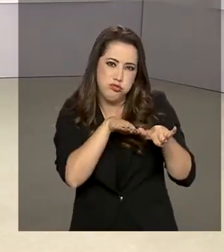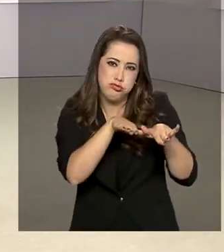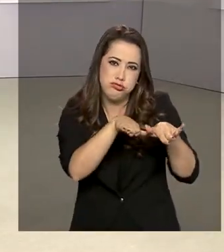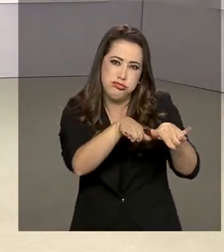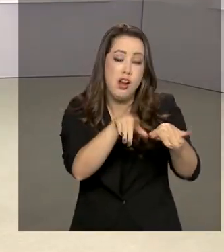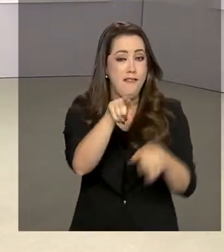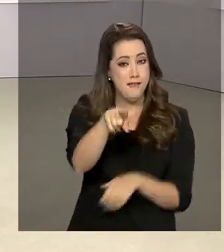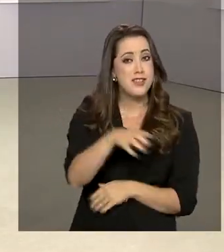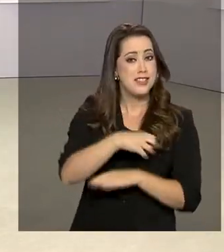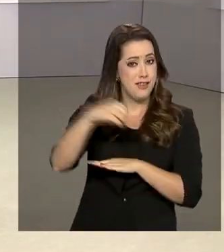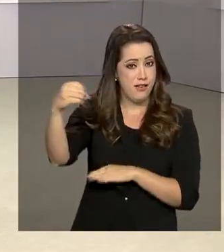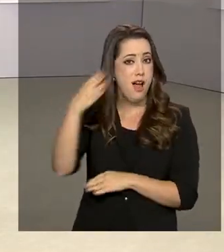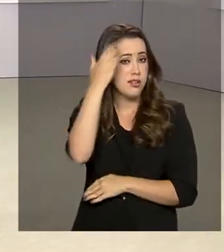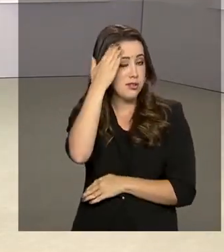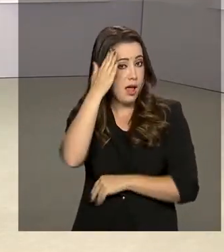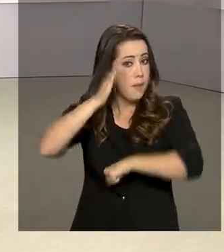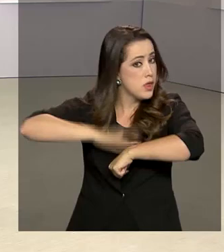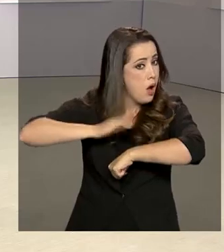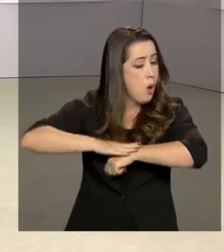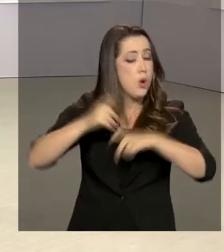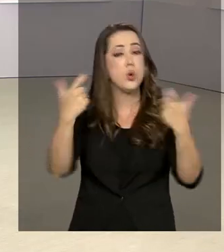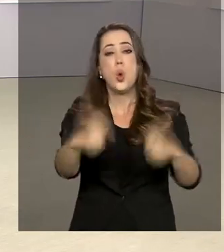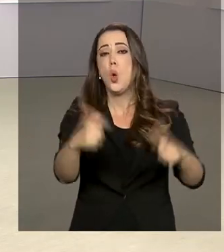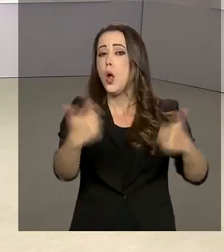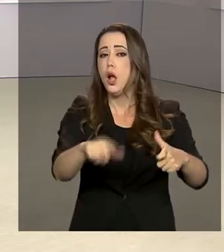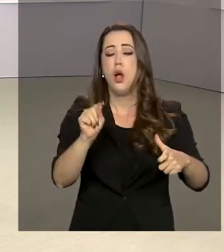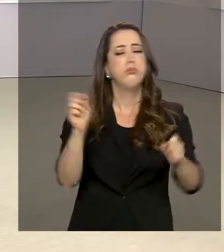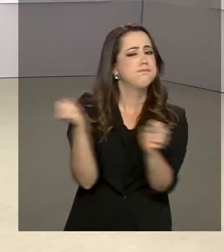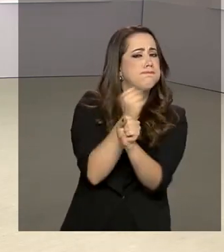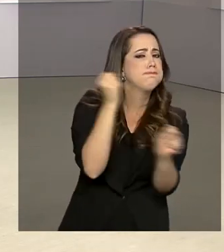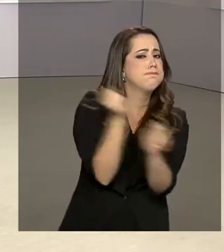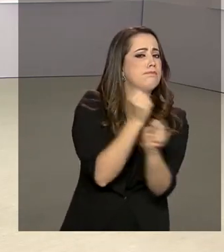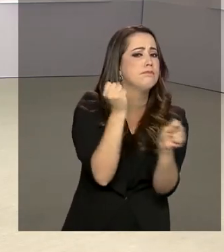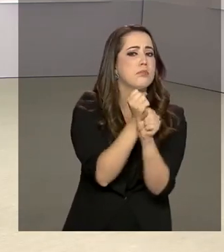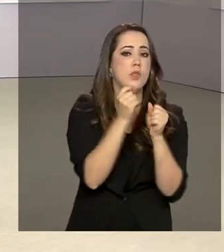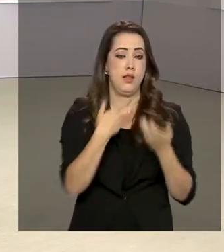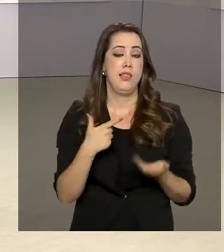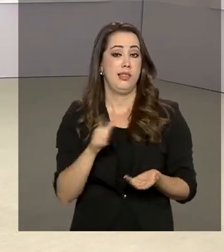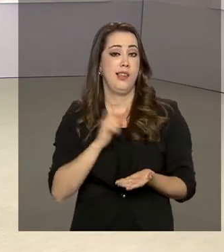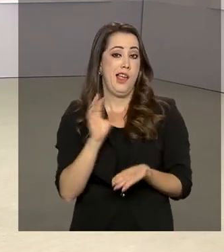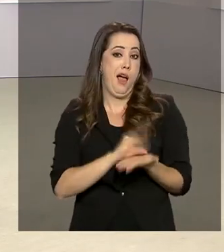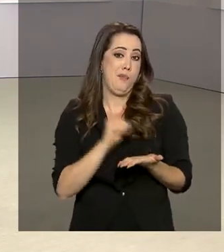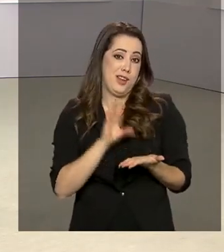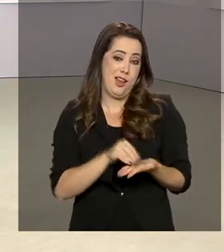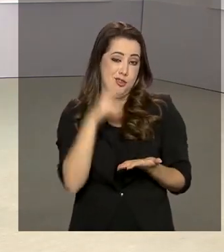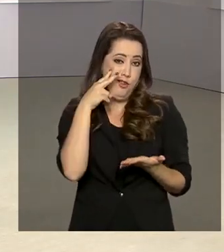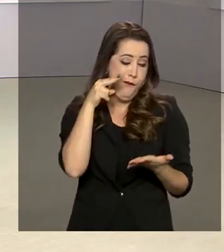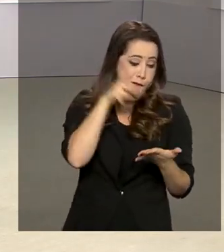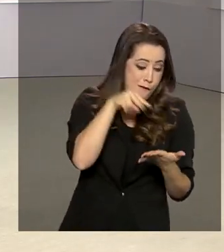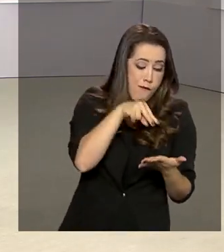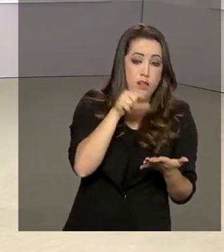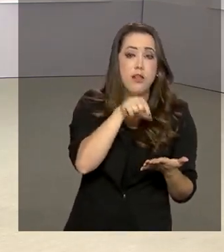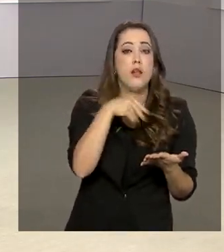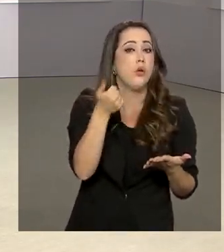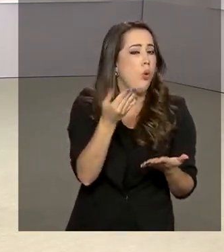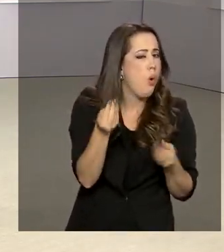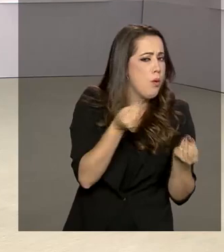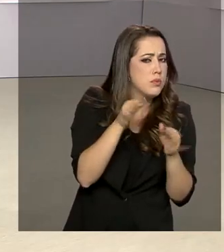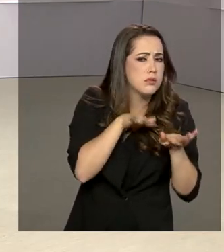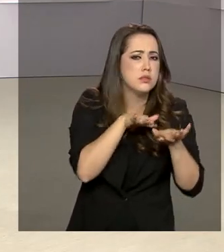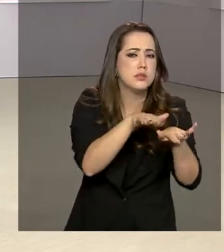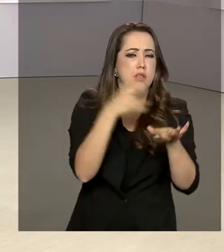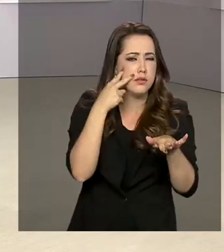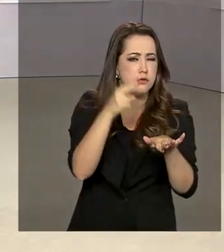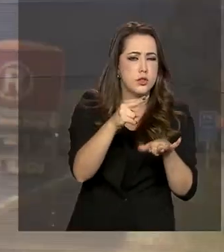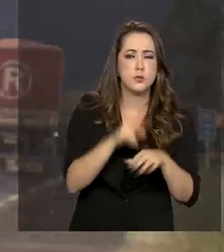país pode saber em tempo real quais estradas estão em obras. Um aplicativo de celular permite acompanhar as condições das estradas. Dá uma